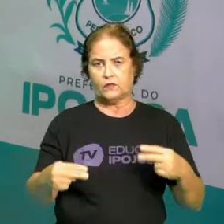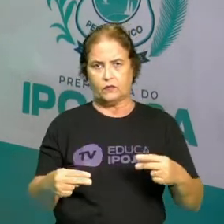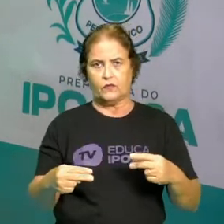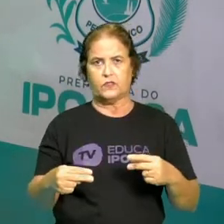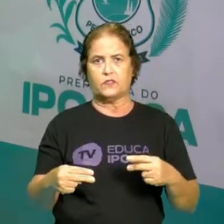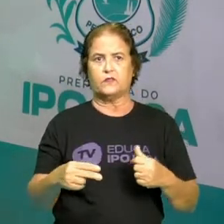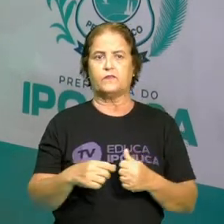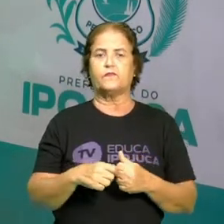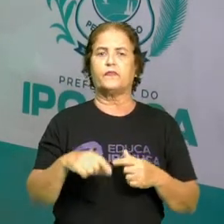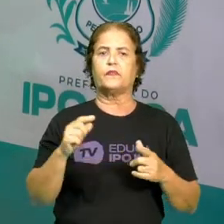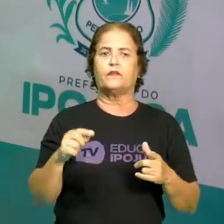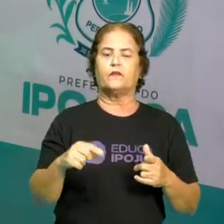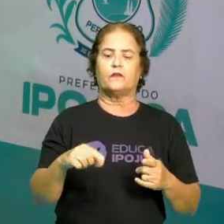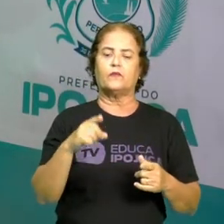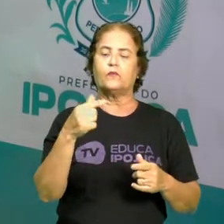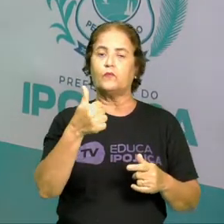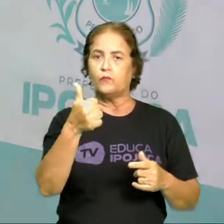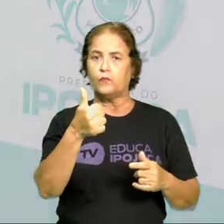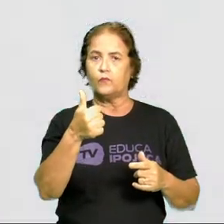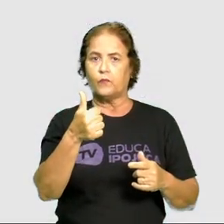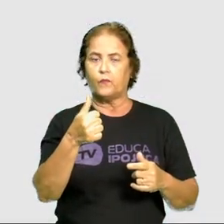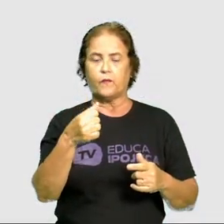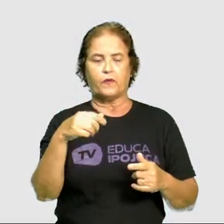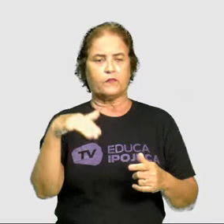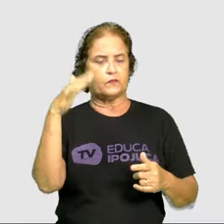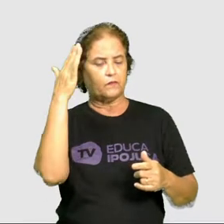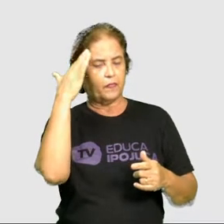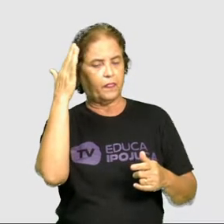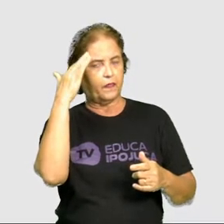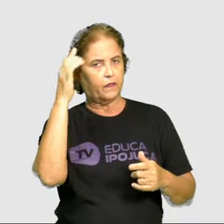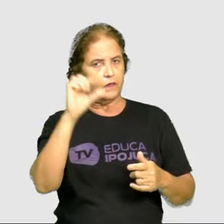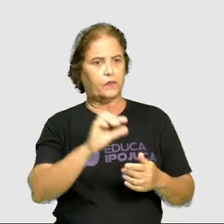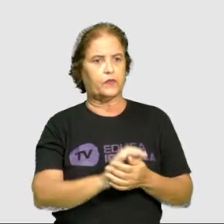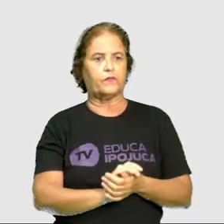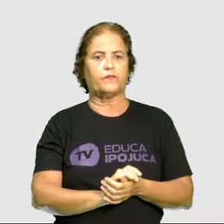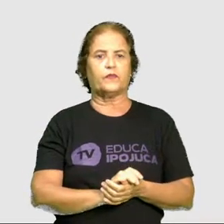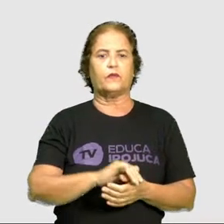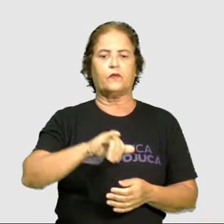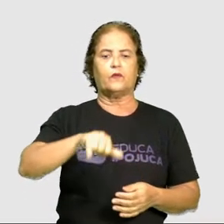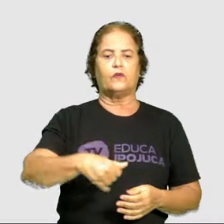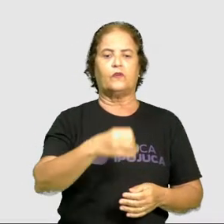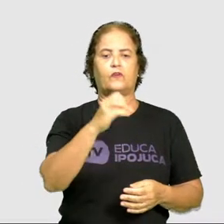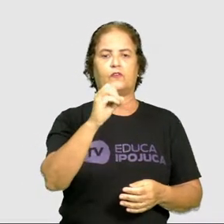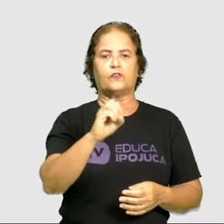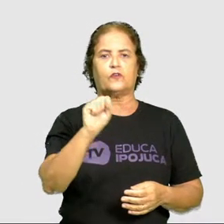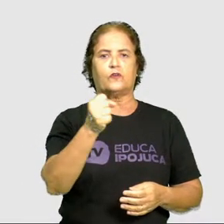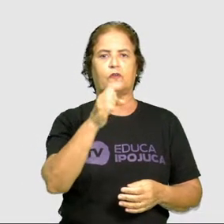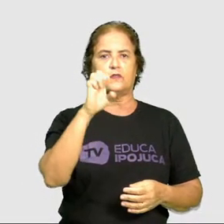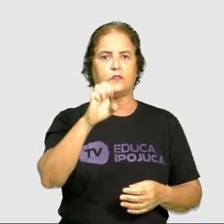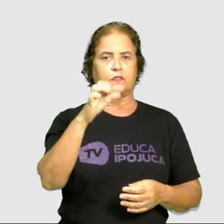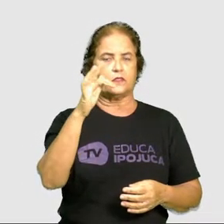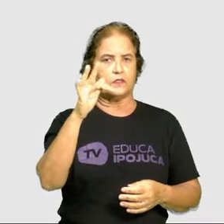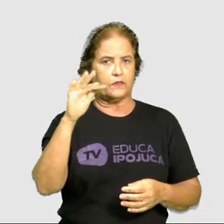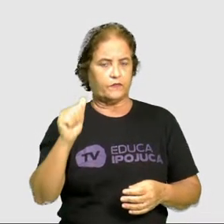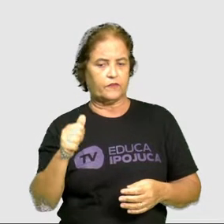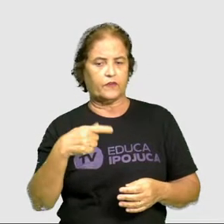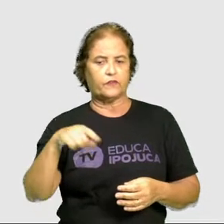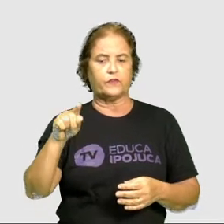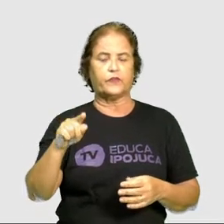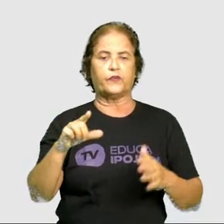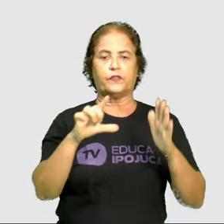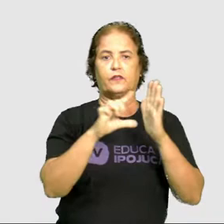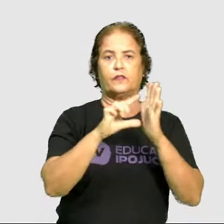poder entender um pouco mais. Dona Josefa foi ao açougue comprar três quilos de carne.